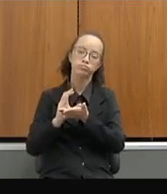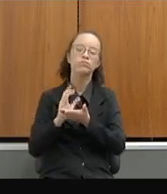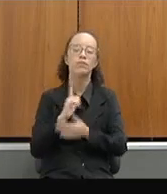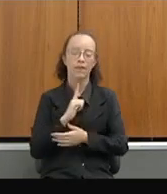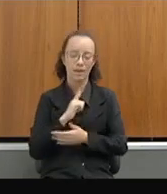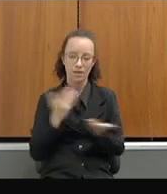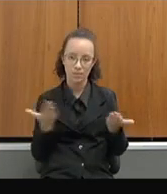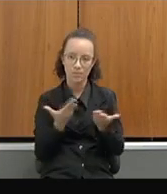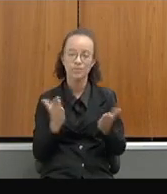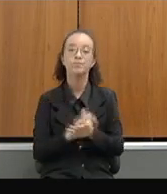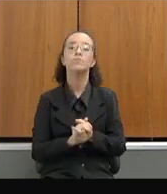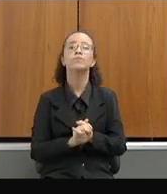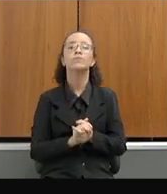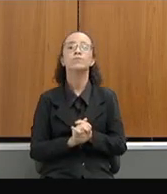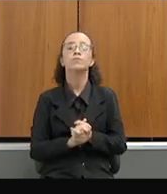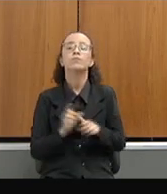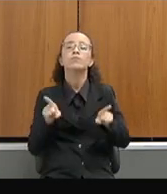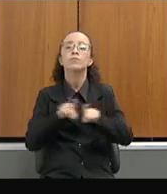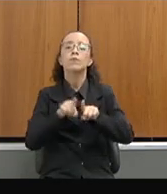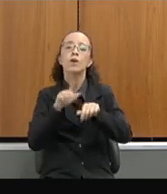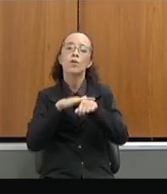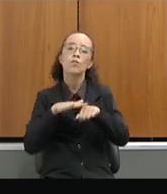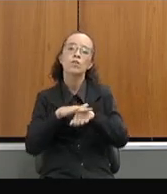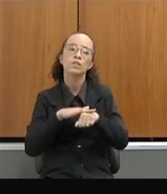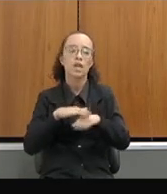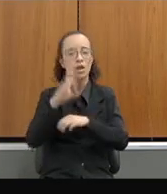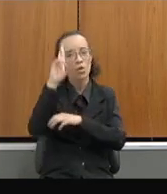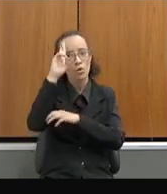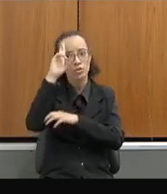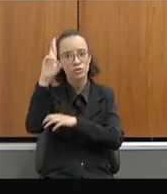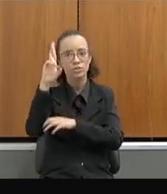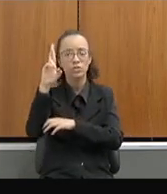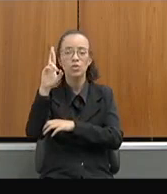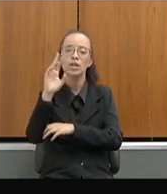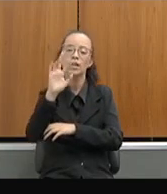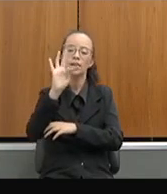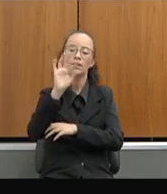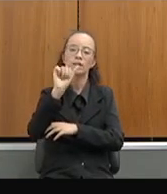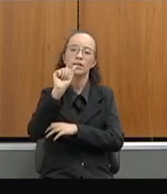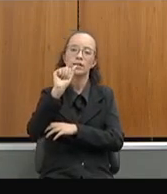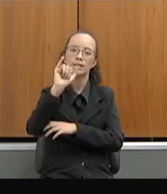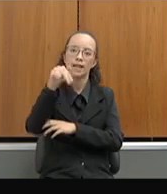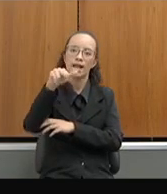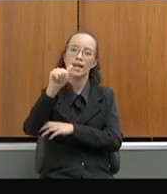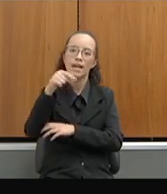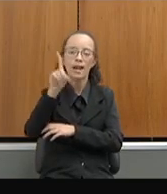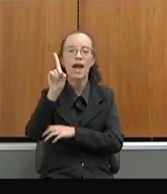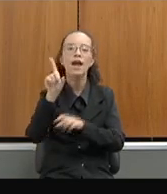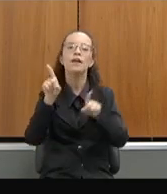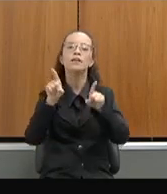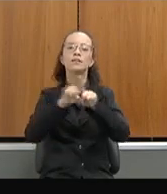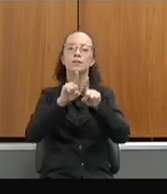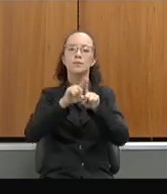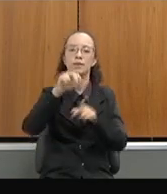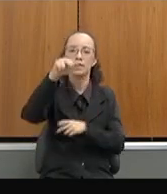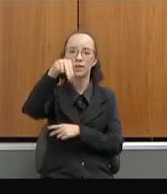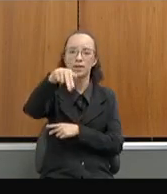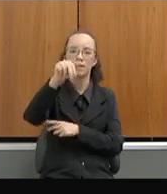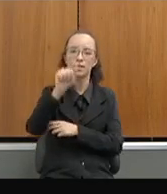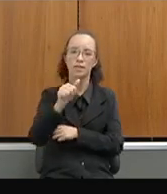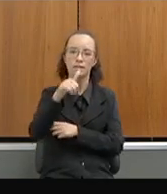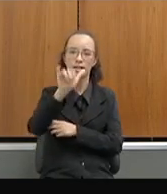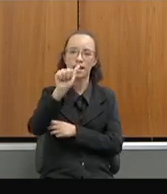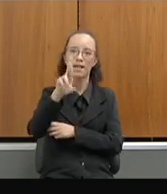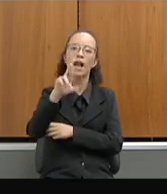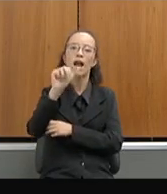eu pude conversar com a diretora da Tainá, é da escola Vigília, diretor na Iara, lá da regional de Sete